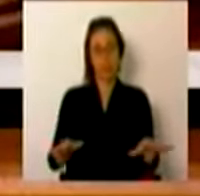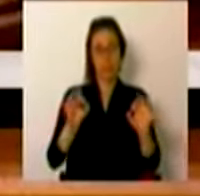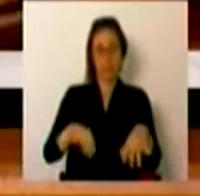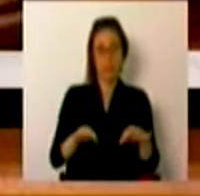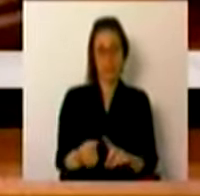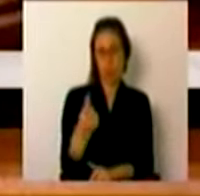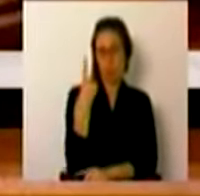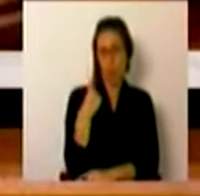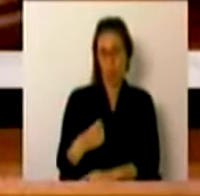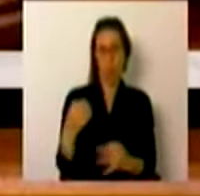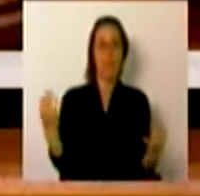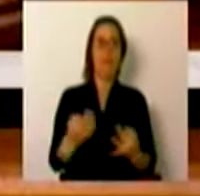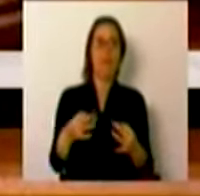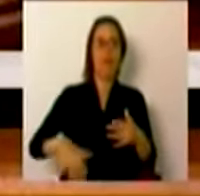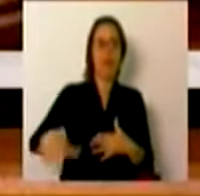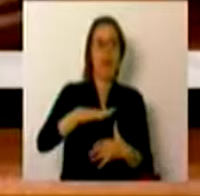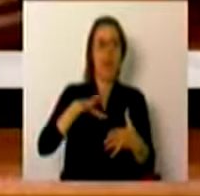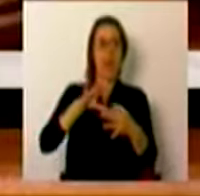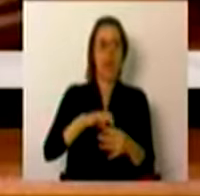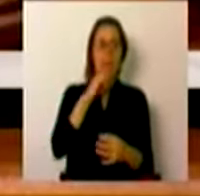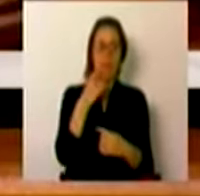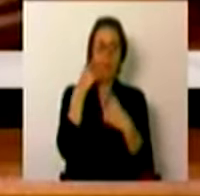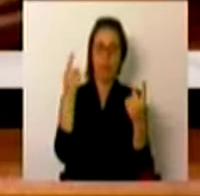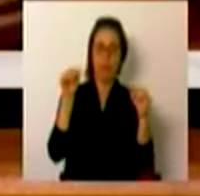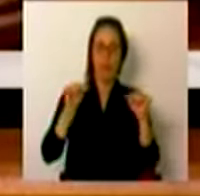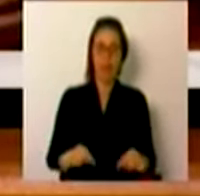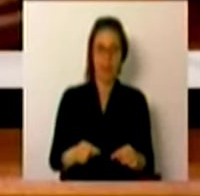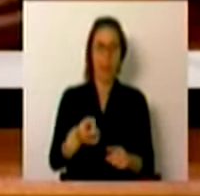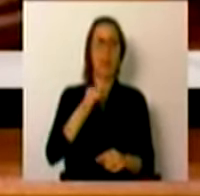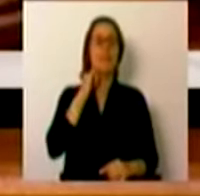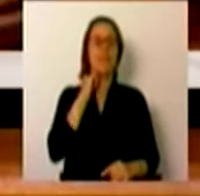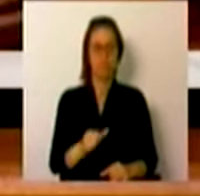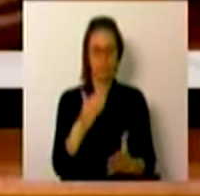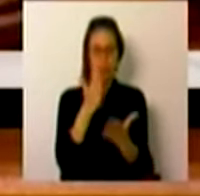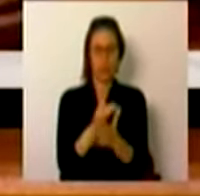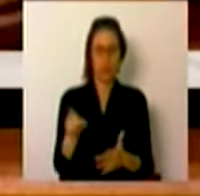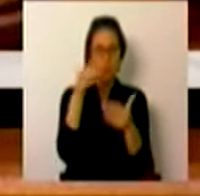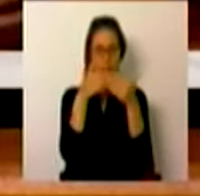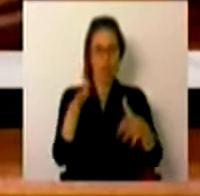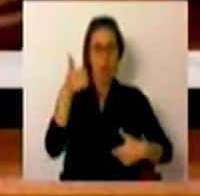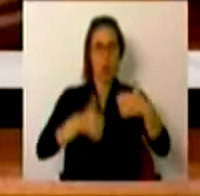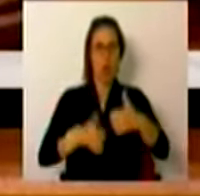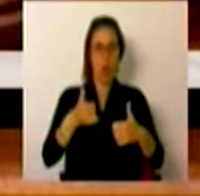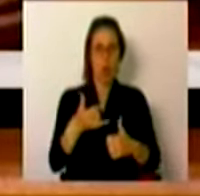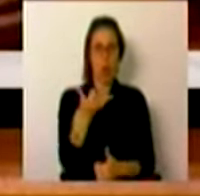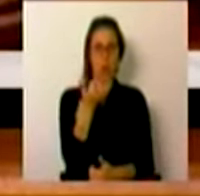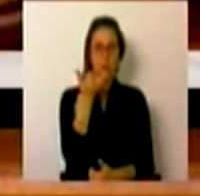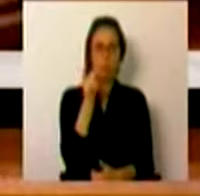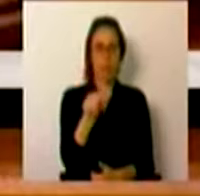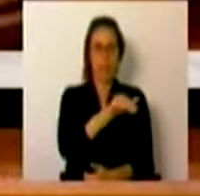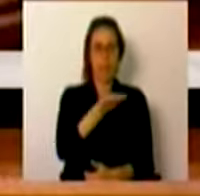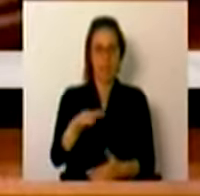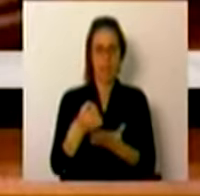Ainda ontem se deu, neste âmbito, e posso anunciá-lo aqui, a autorização às escolas para lançarem um concurso para 2.700